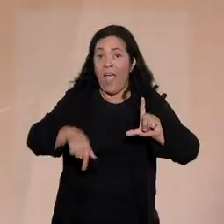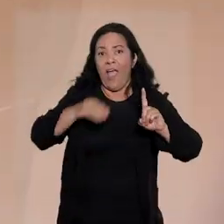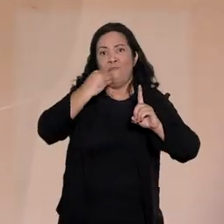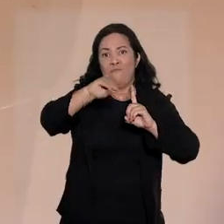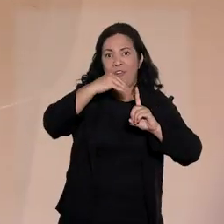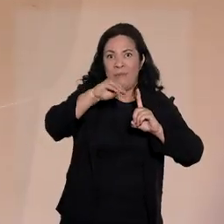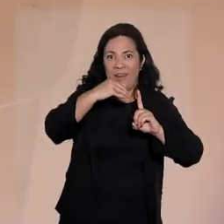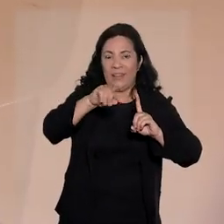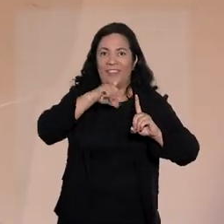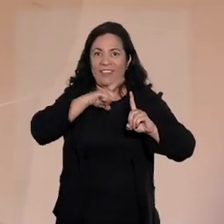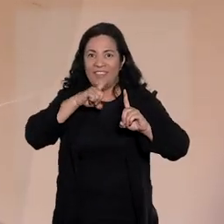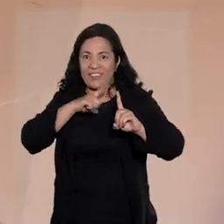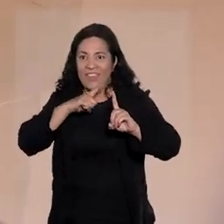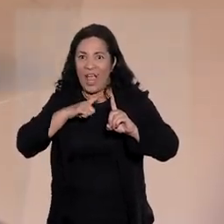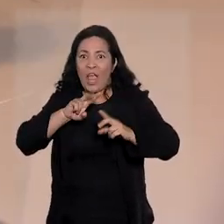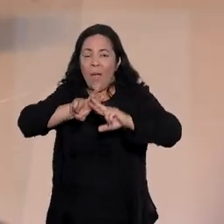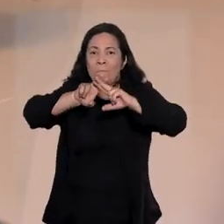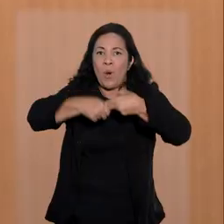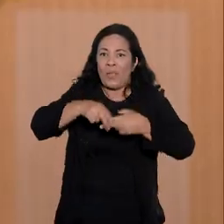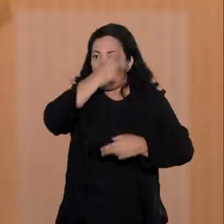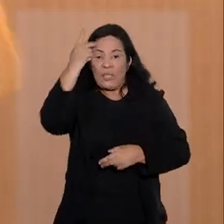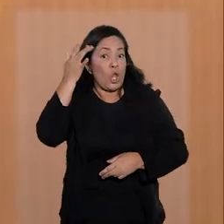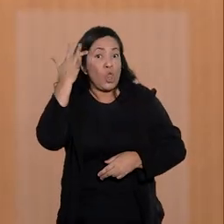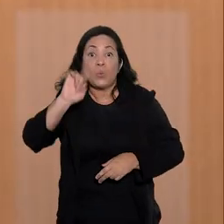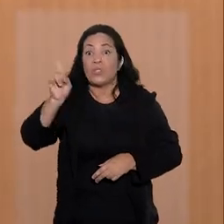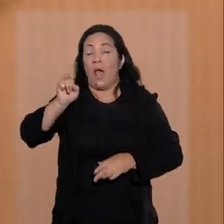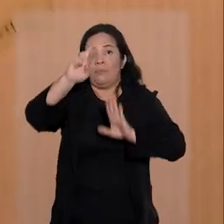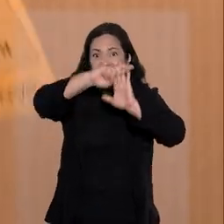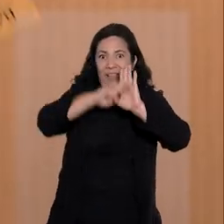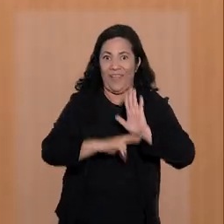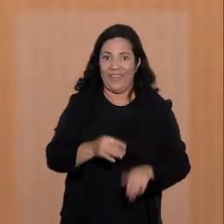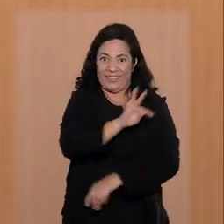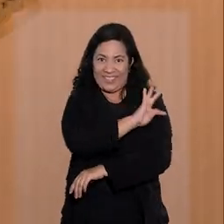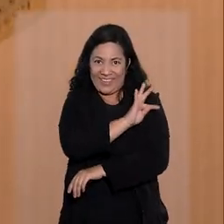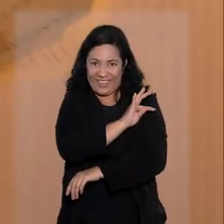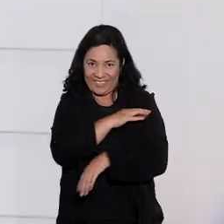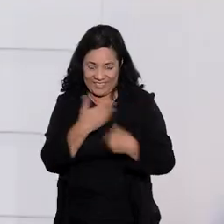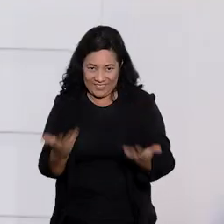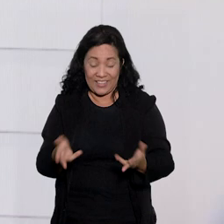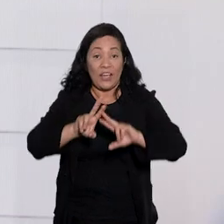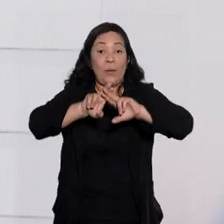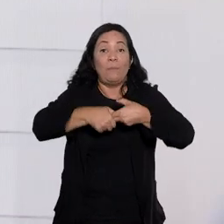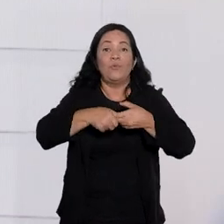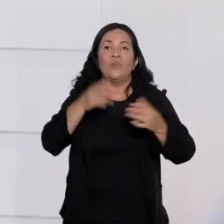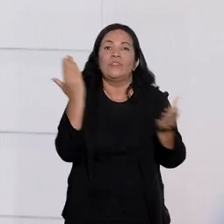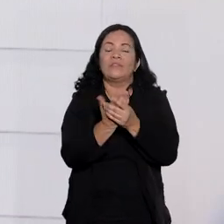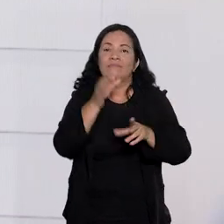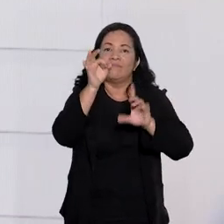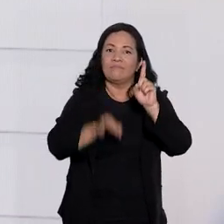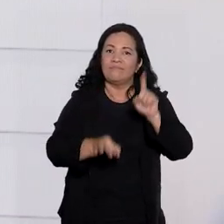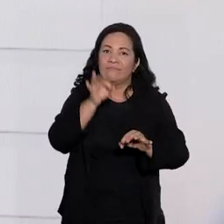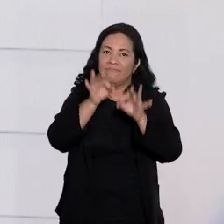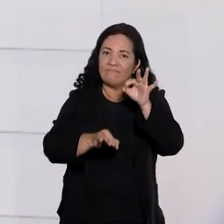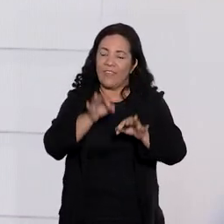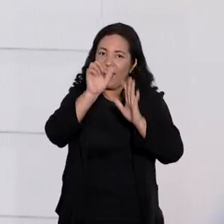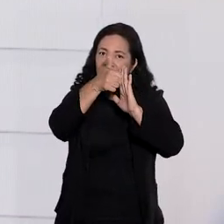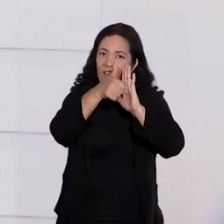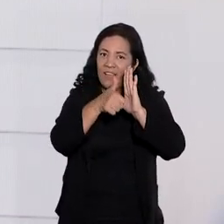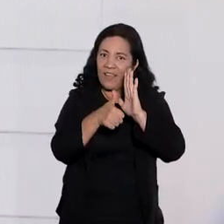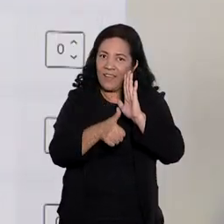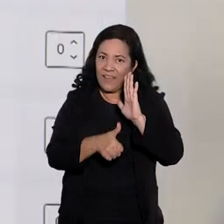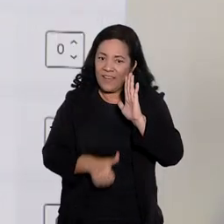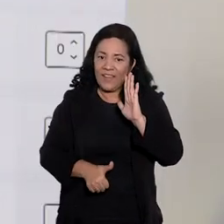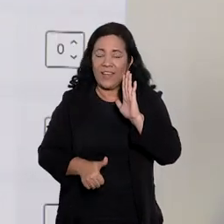vulnerabilidade técnica ou fática diante do fornecedor. Porém, no caso julgado, a aplicação da teoria